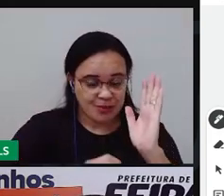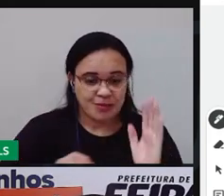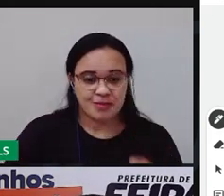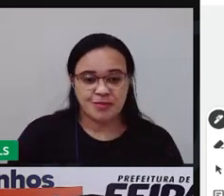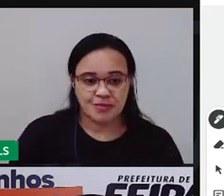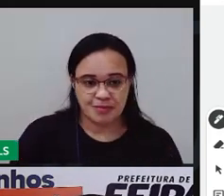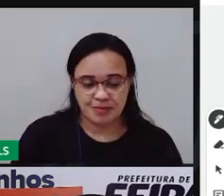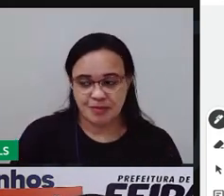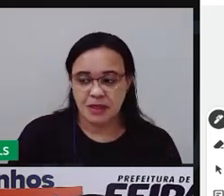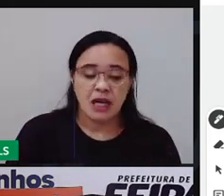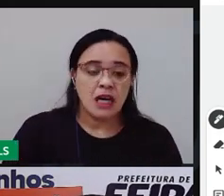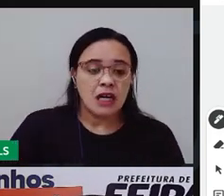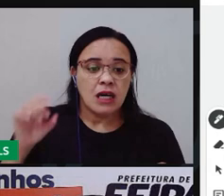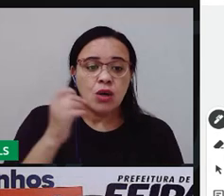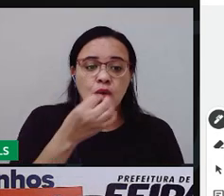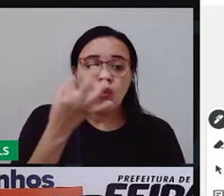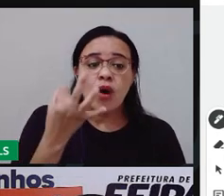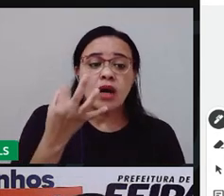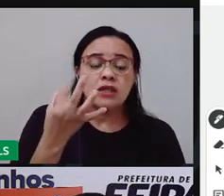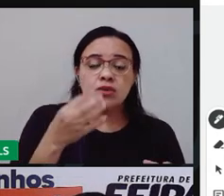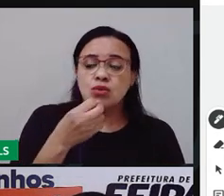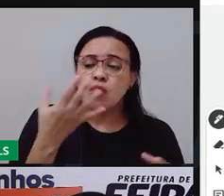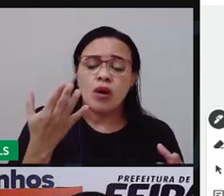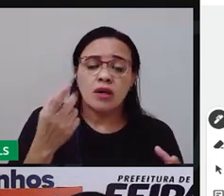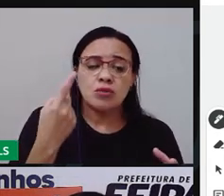sobrou aí para a mãe de Lucas.